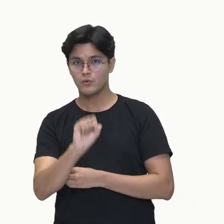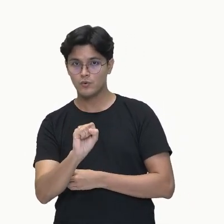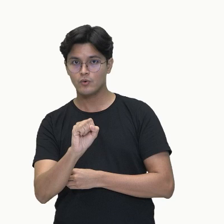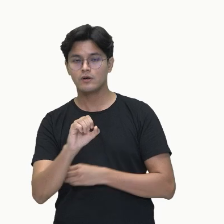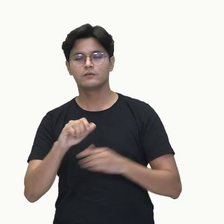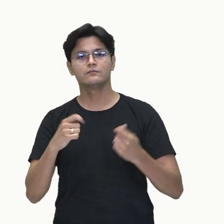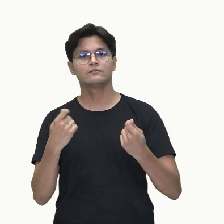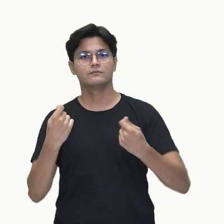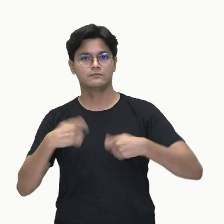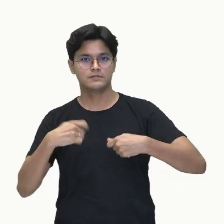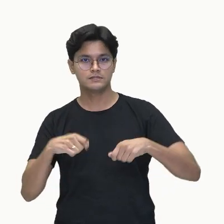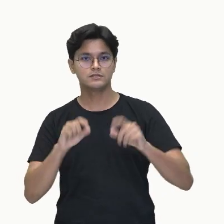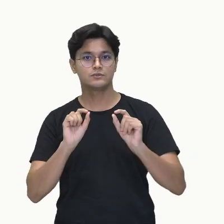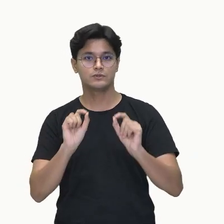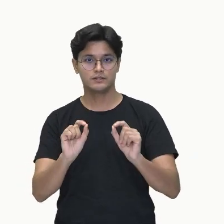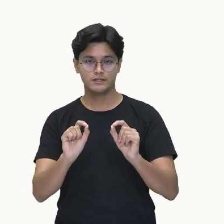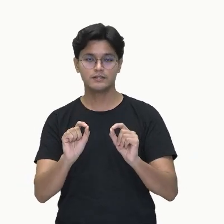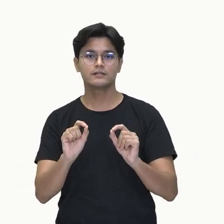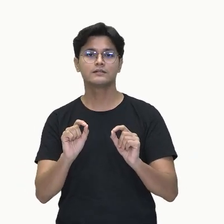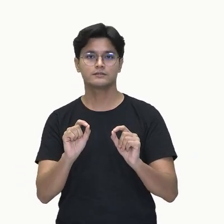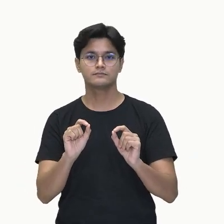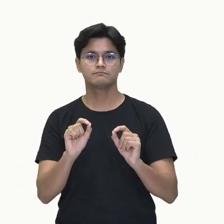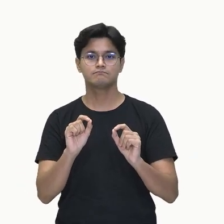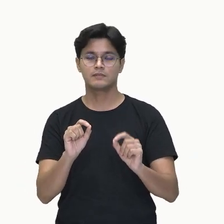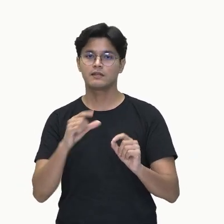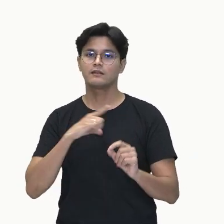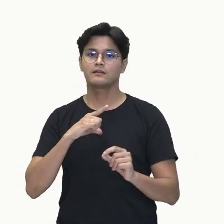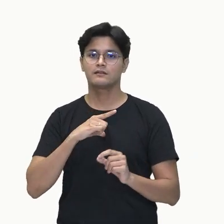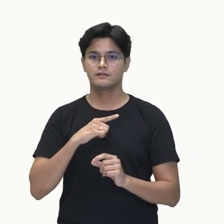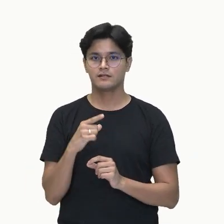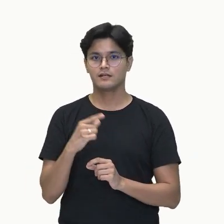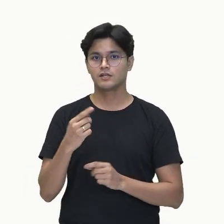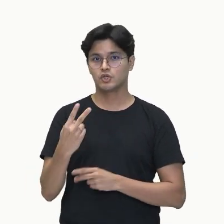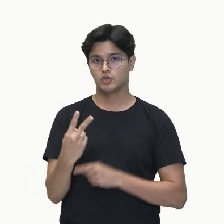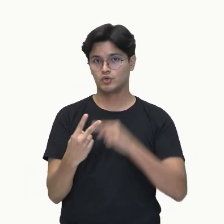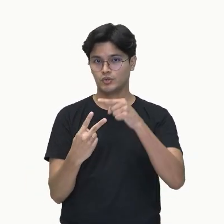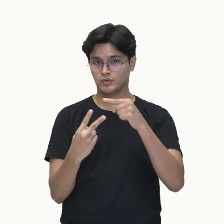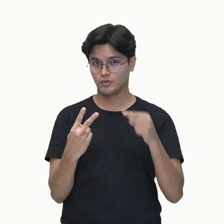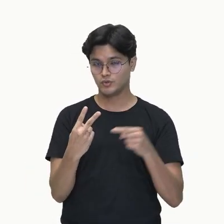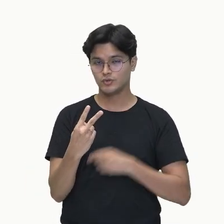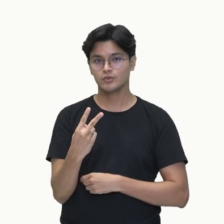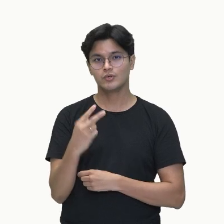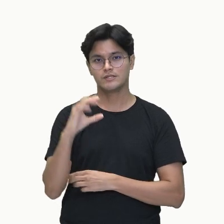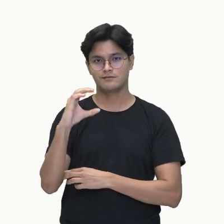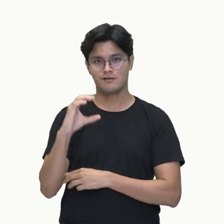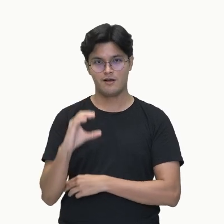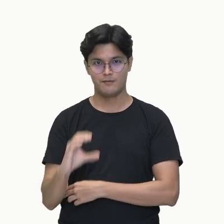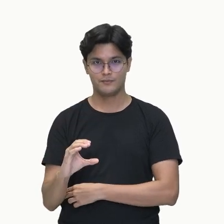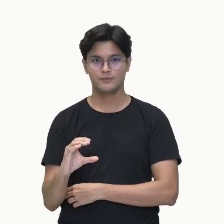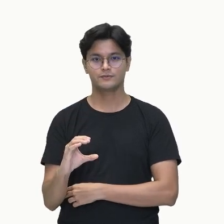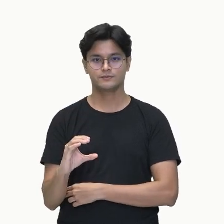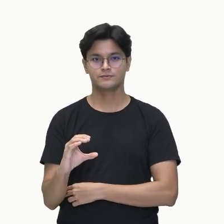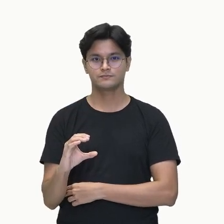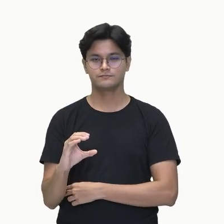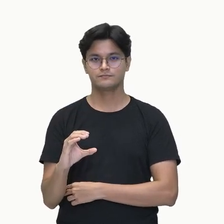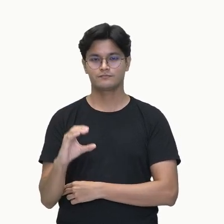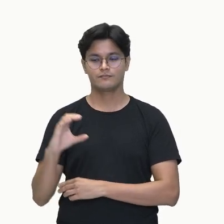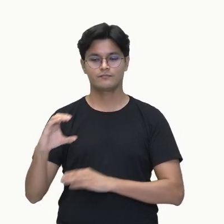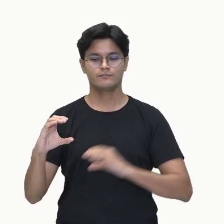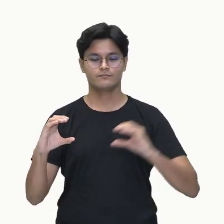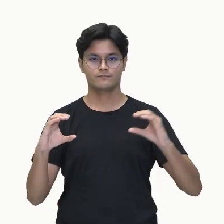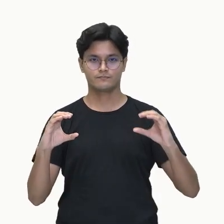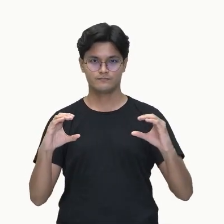menos dois carbonos do